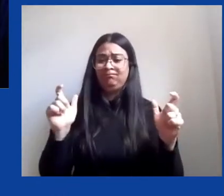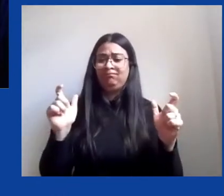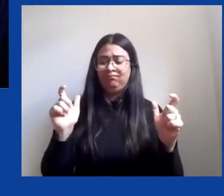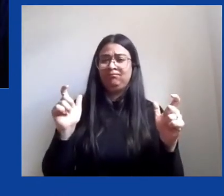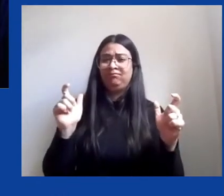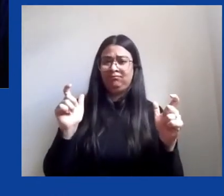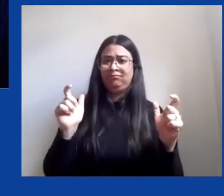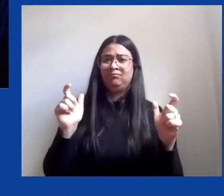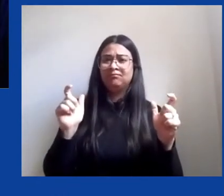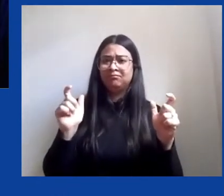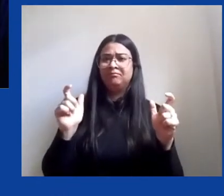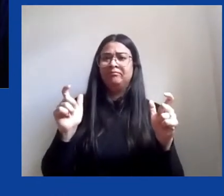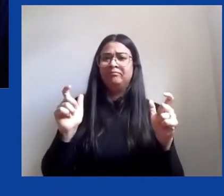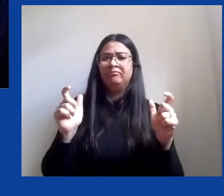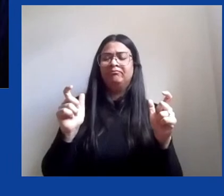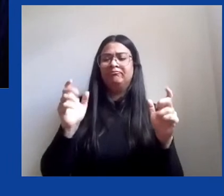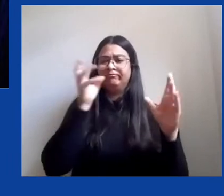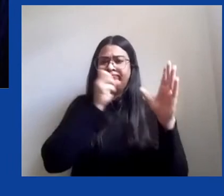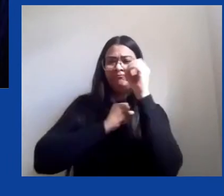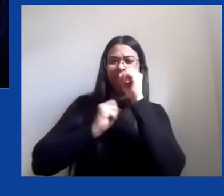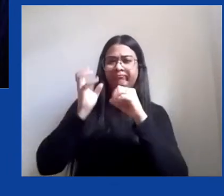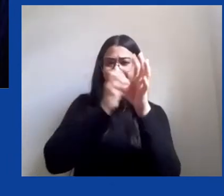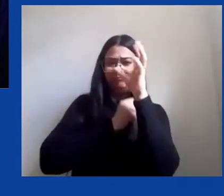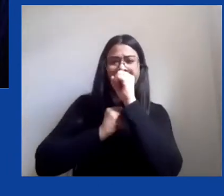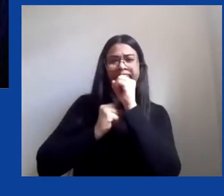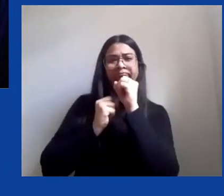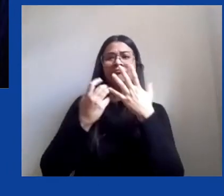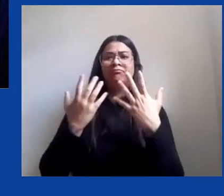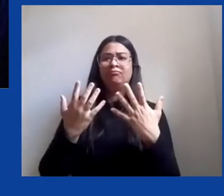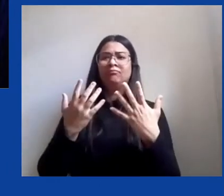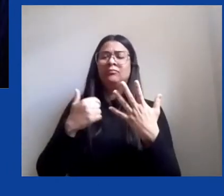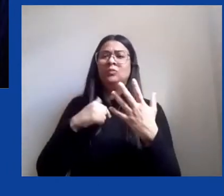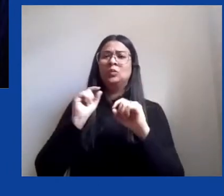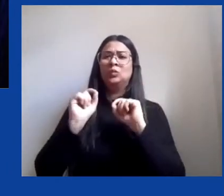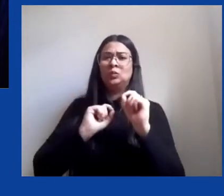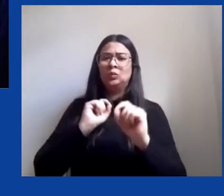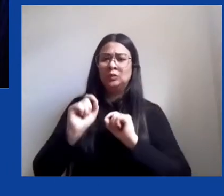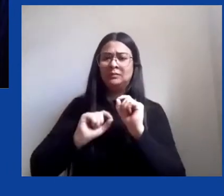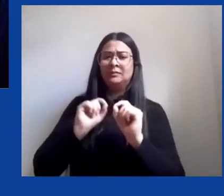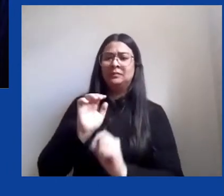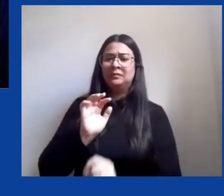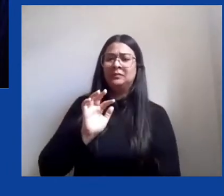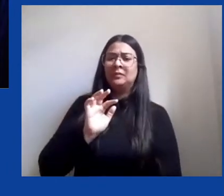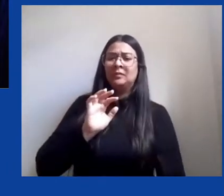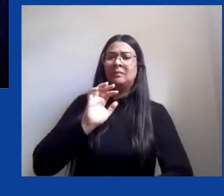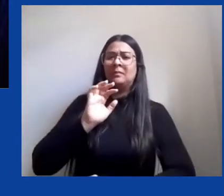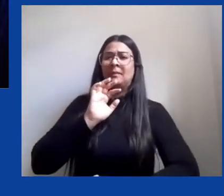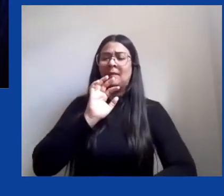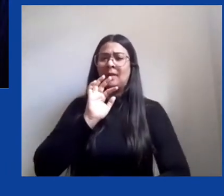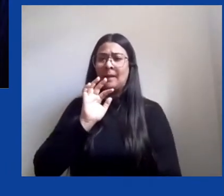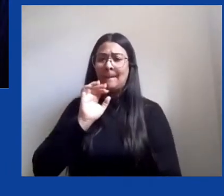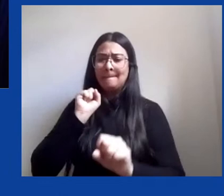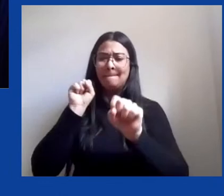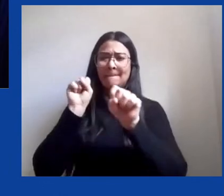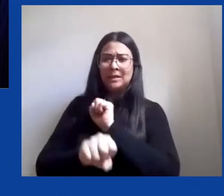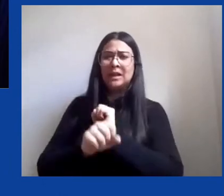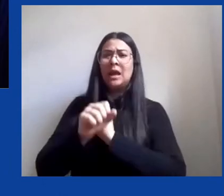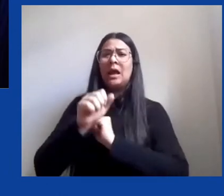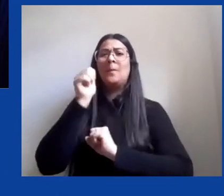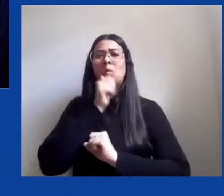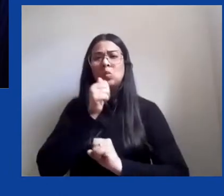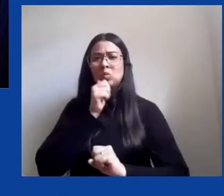banalizem o etnocídio, o feminicídio, o machismo, o racismo, a